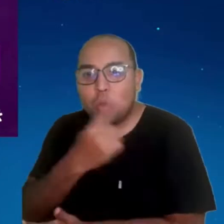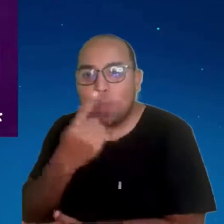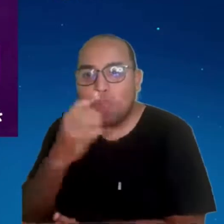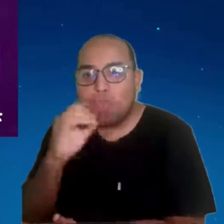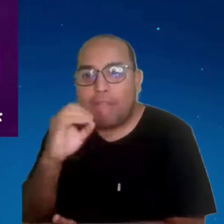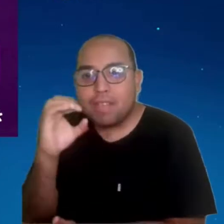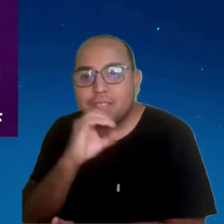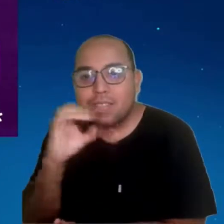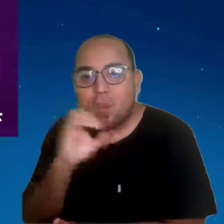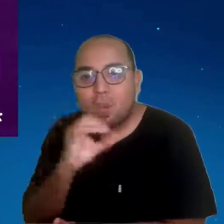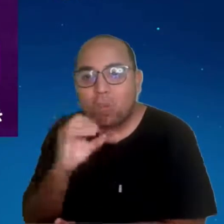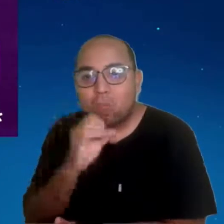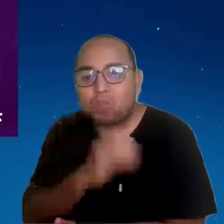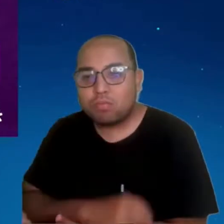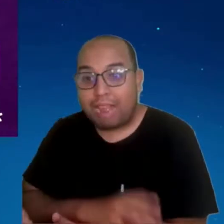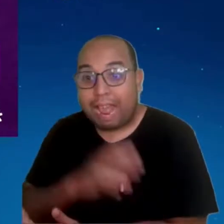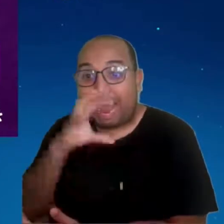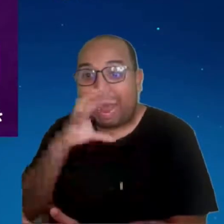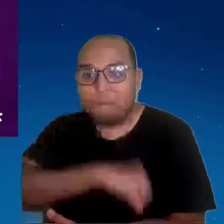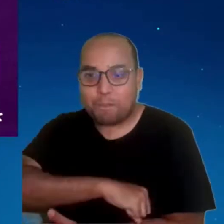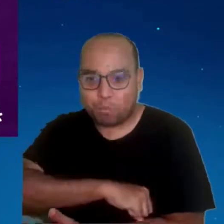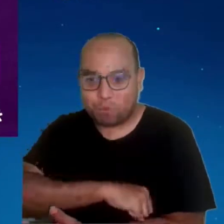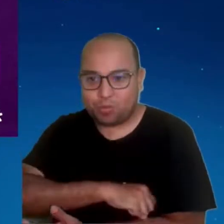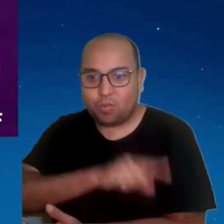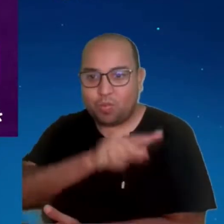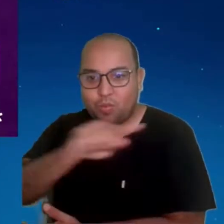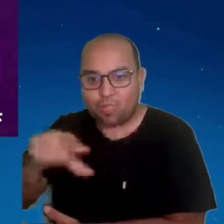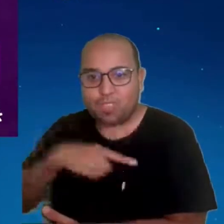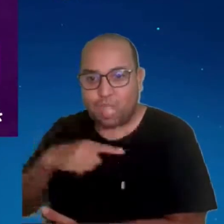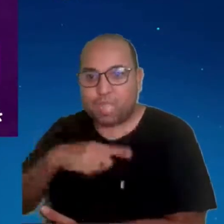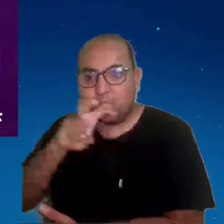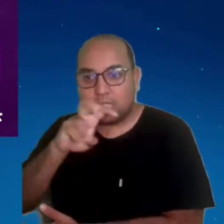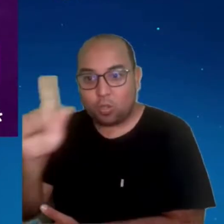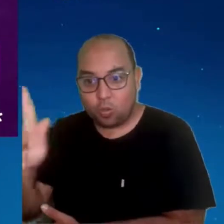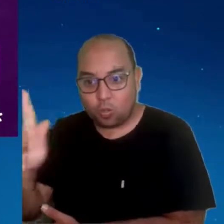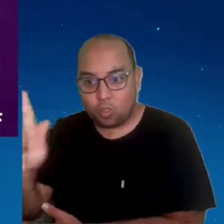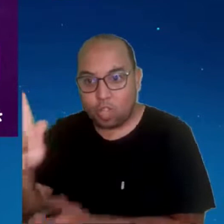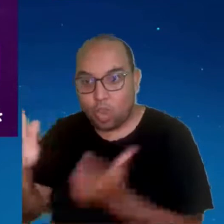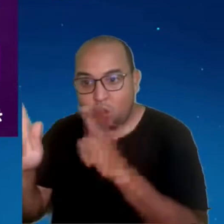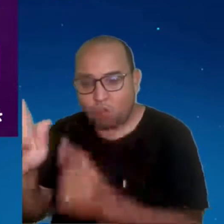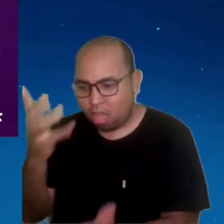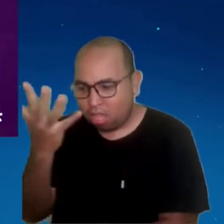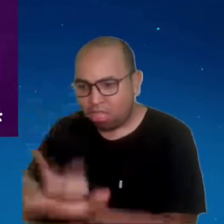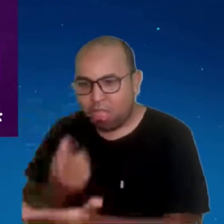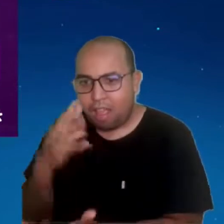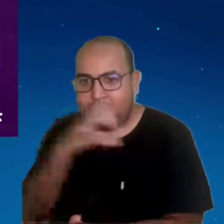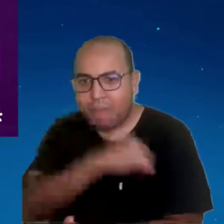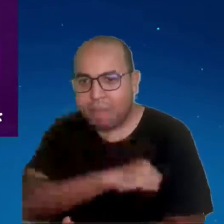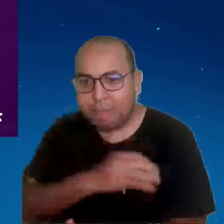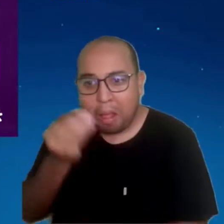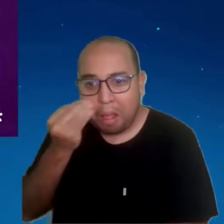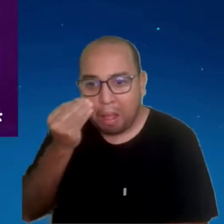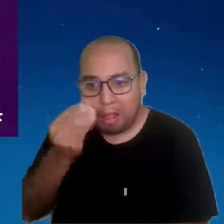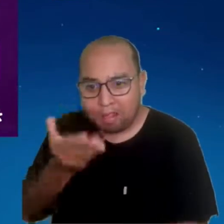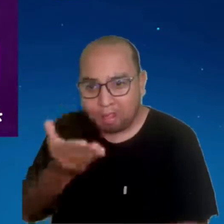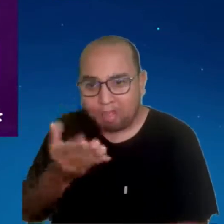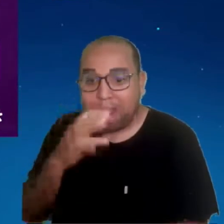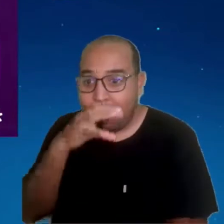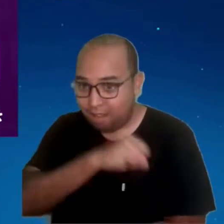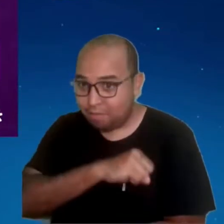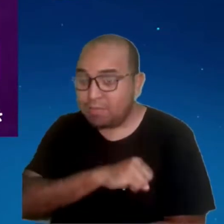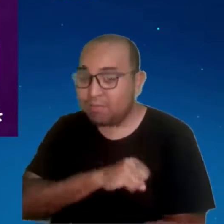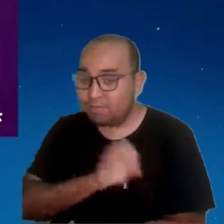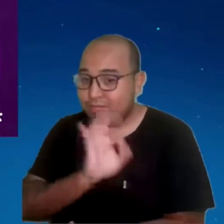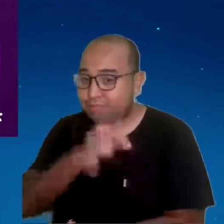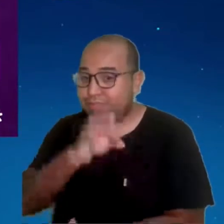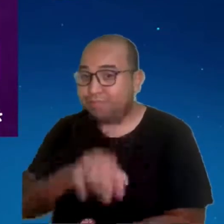Então velocidade, guardem isso. Quem está com 5G aqui no Rio e conseguir medir a velocidade, fazer o teste no celular, você vai ver que está muito maior, muito mais rápido do